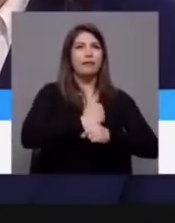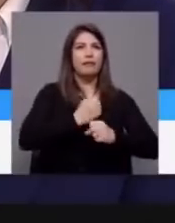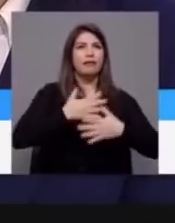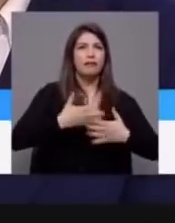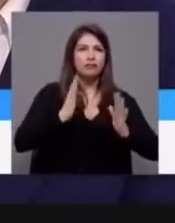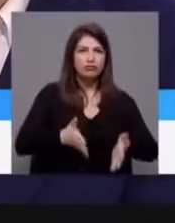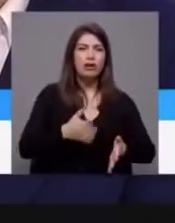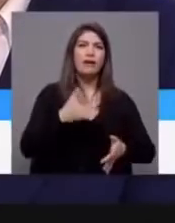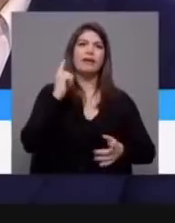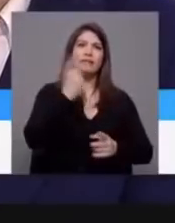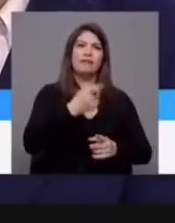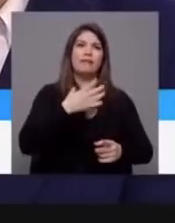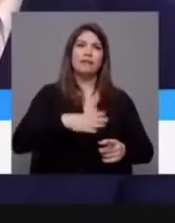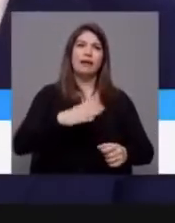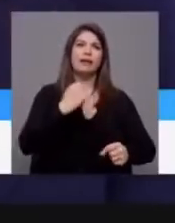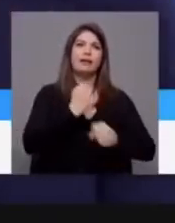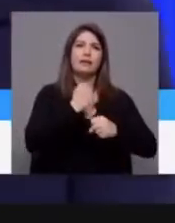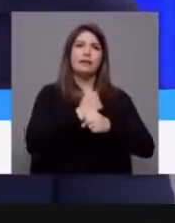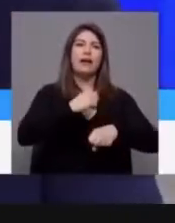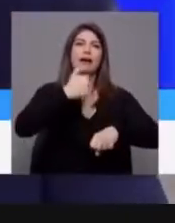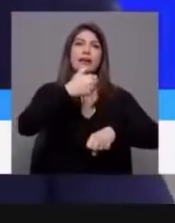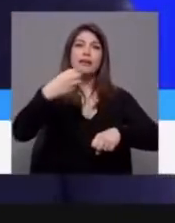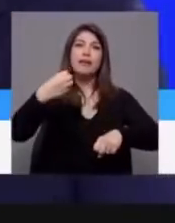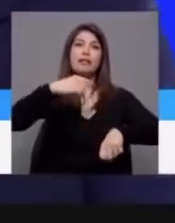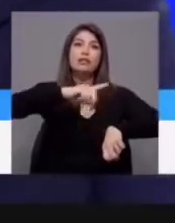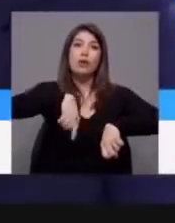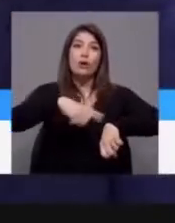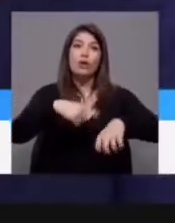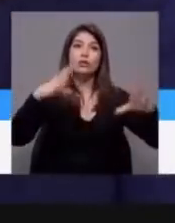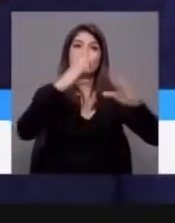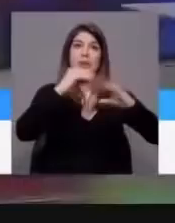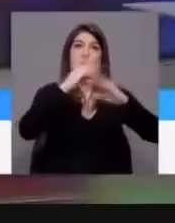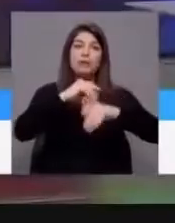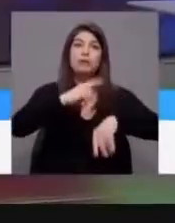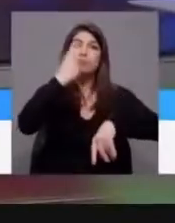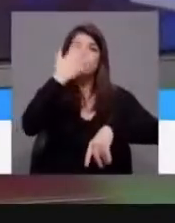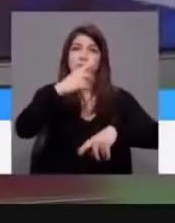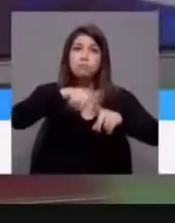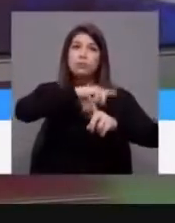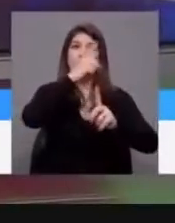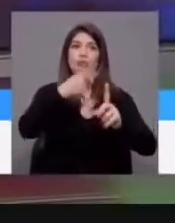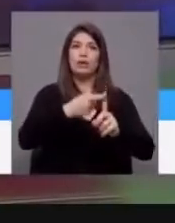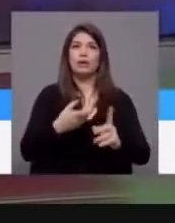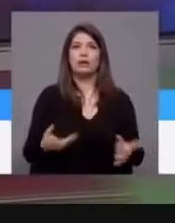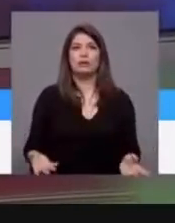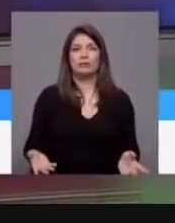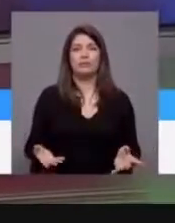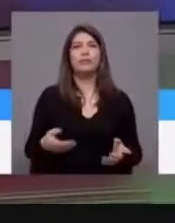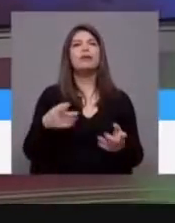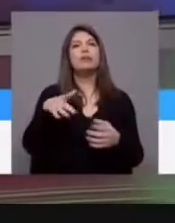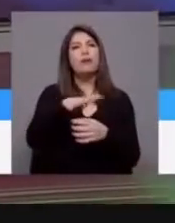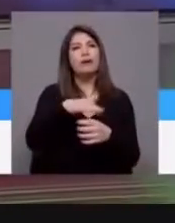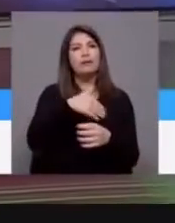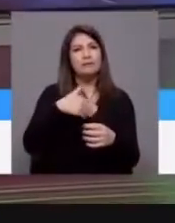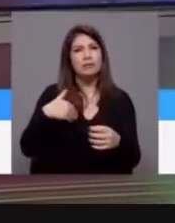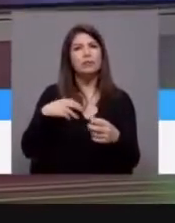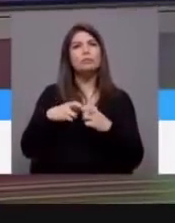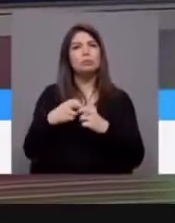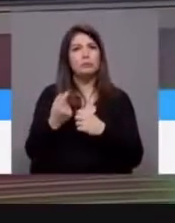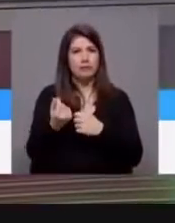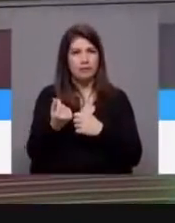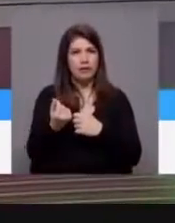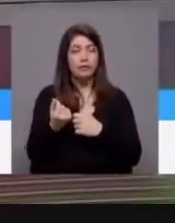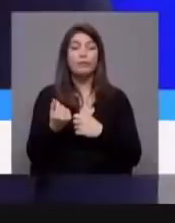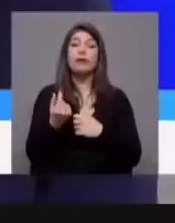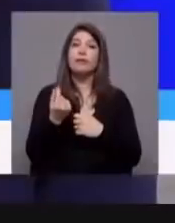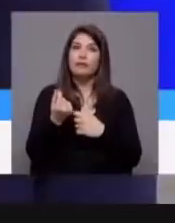500 horas extraordinárias por ano. Catarina Martins, quer isso dizer que é uma questão de dinheiro? É isso que está a dizer na saúde? É uma questão de dinheiro? É uma questão de dinheiro e